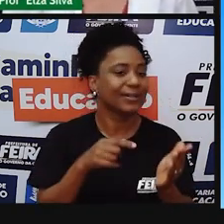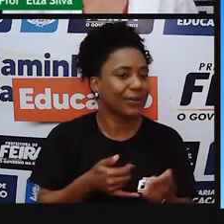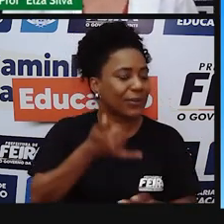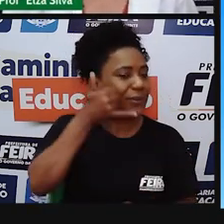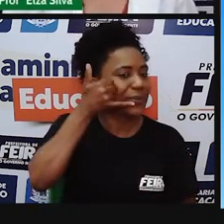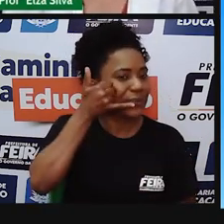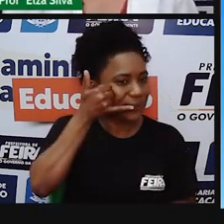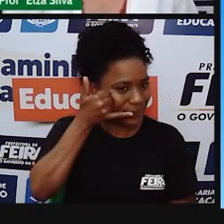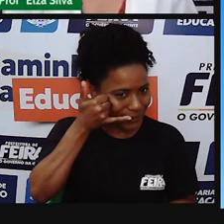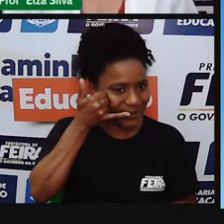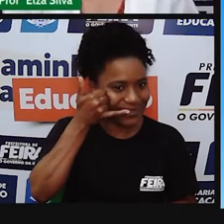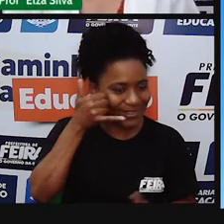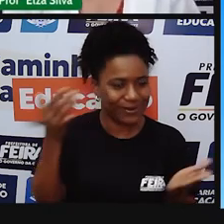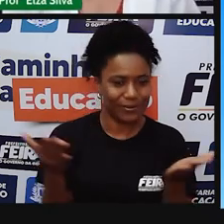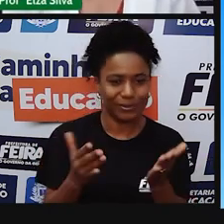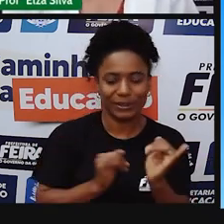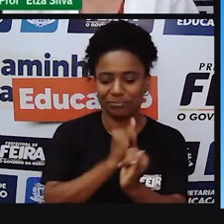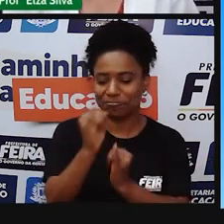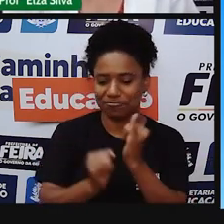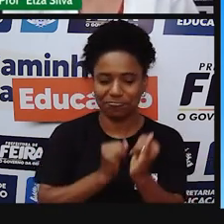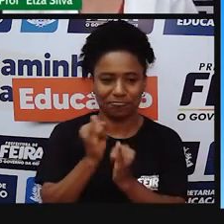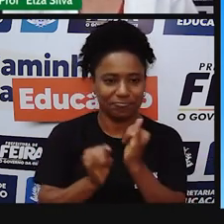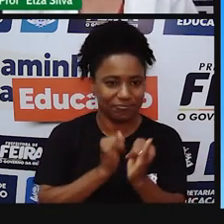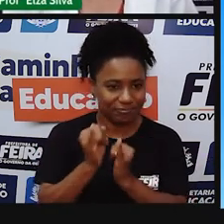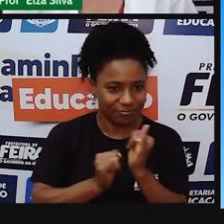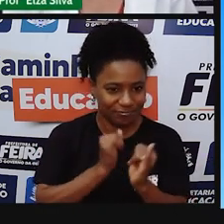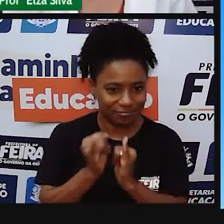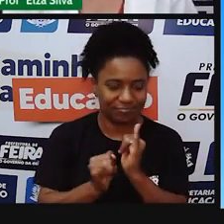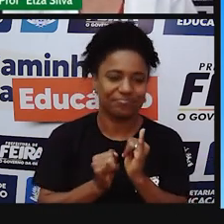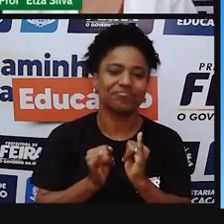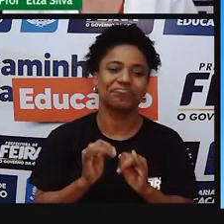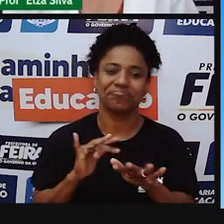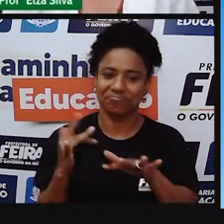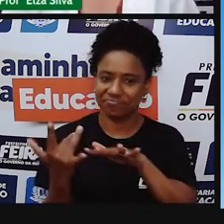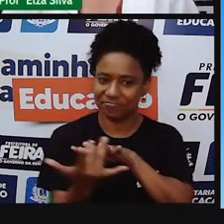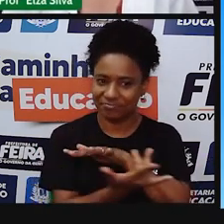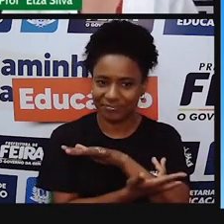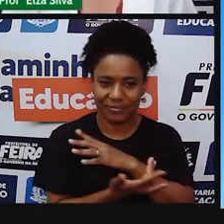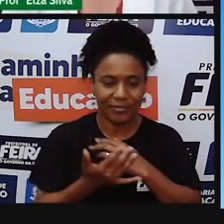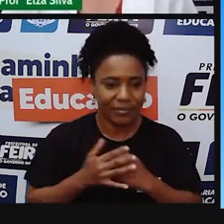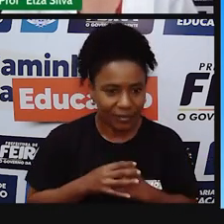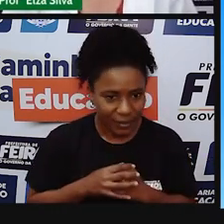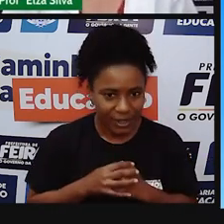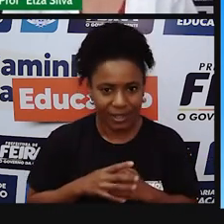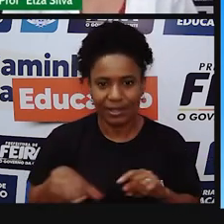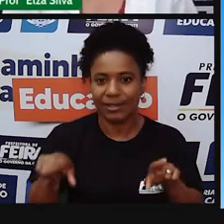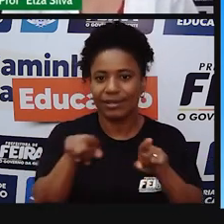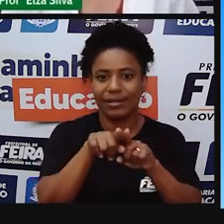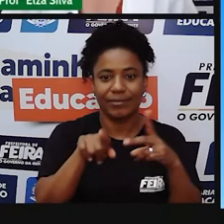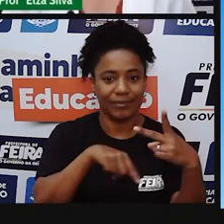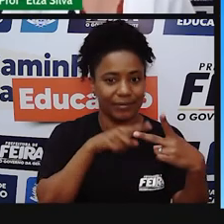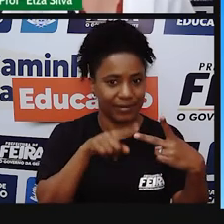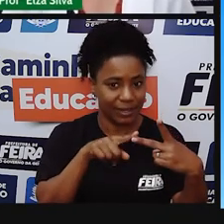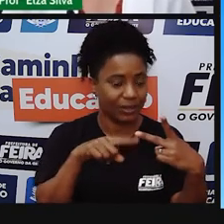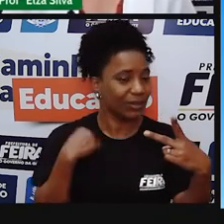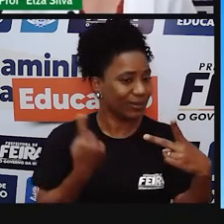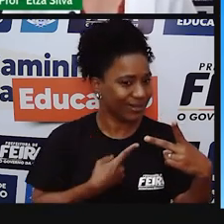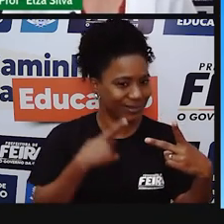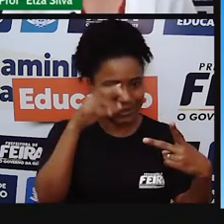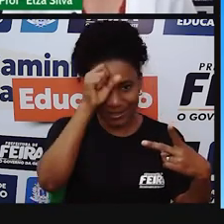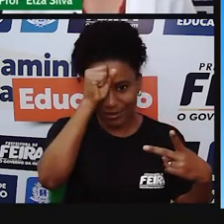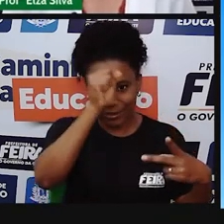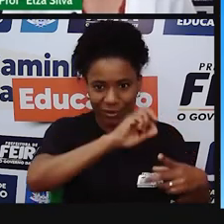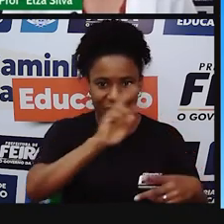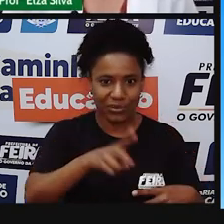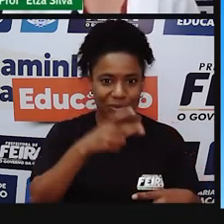telecomunicações e hoje estamos no mundo da internet. E também ampliamos o nosso repertório